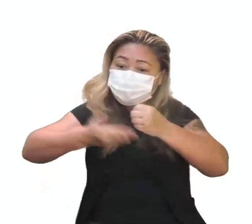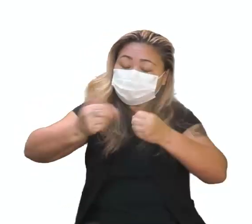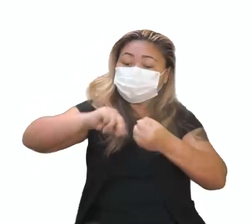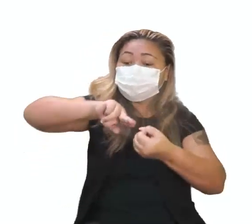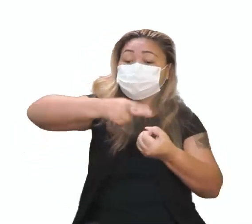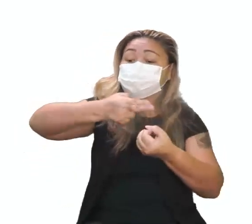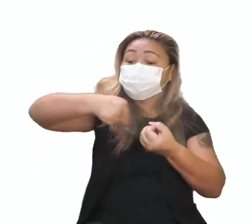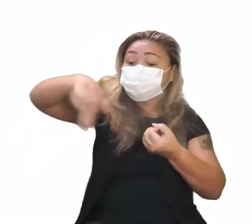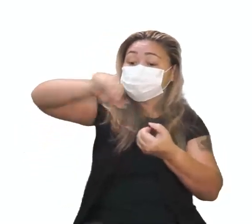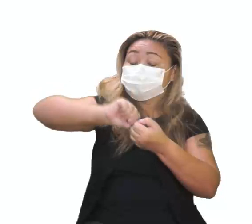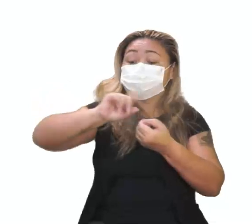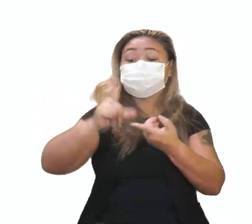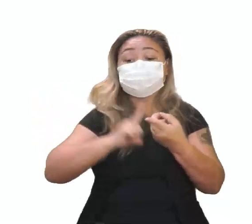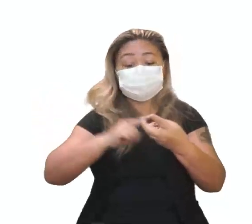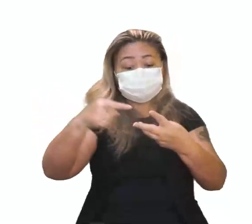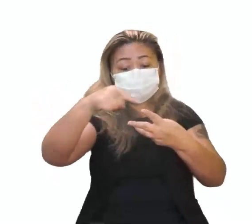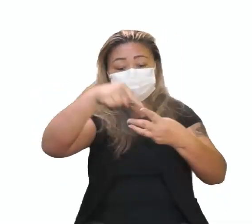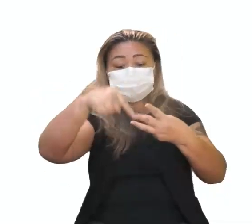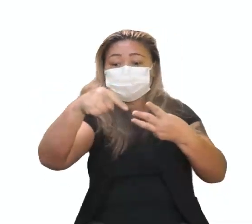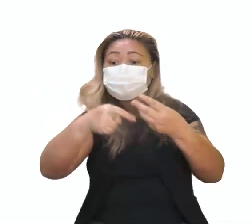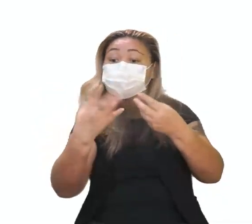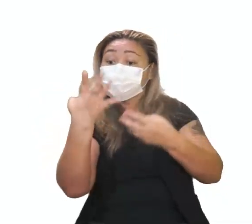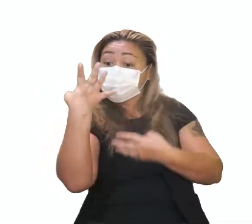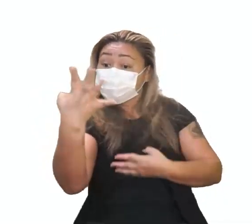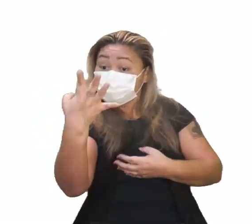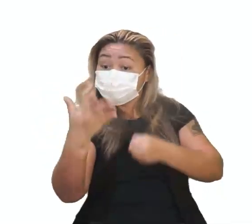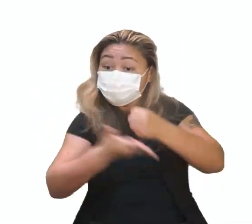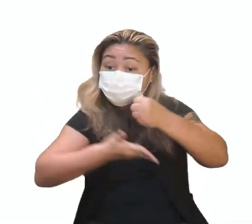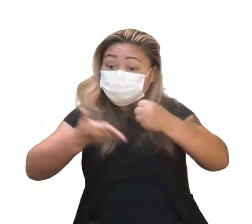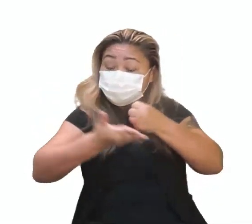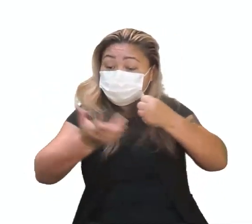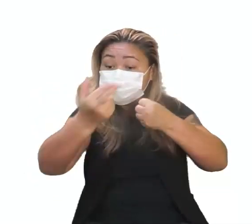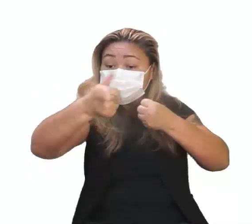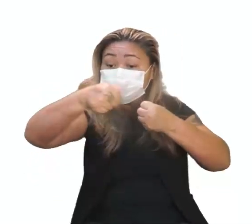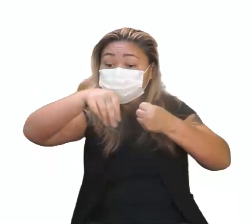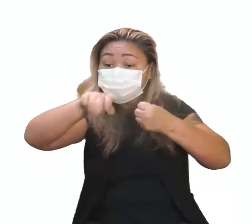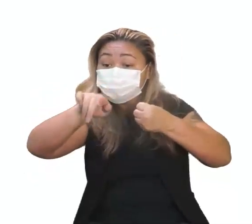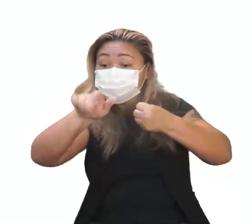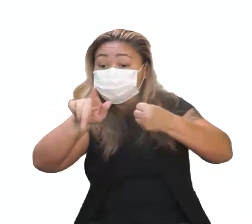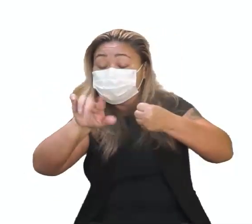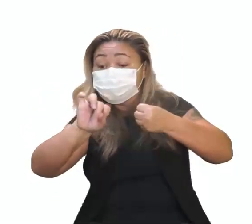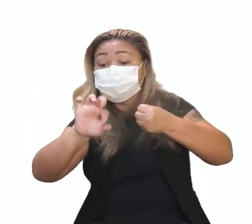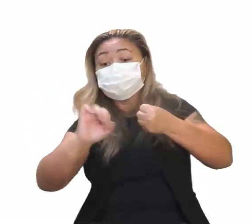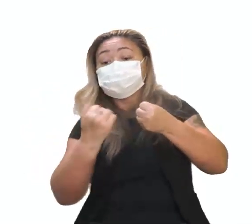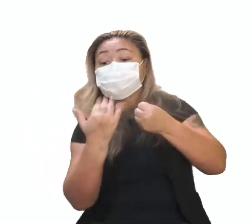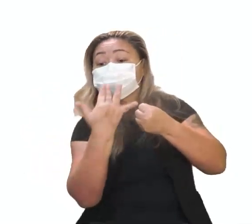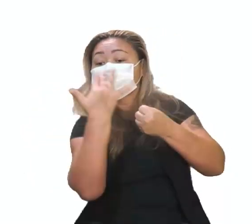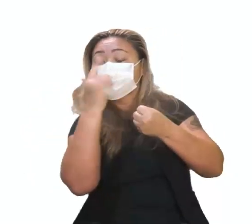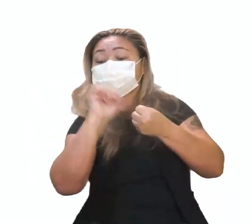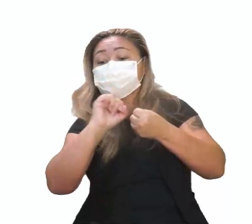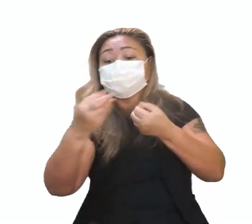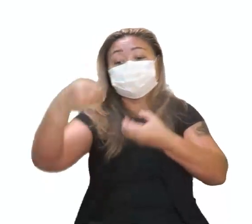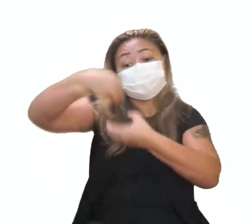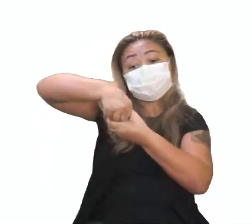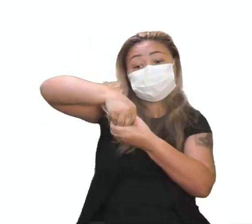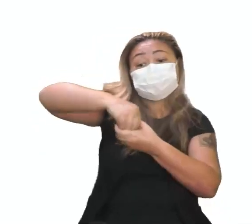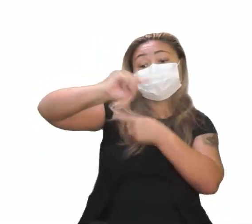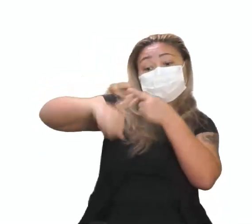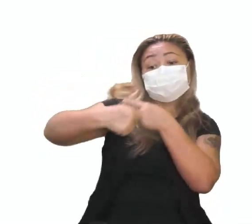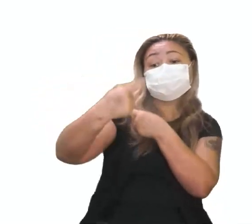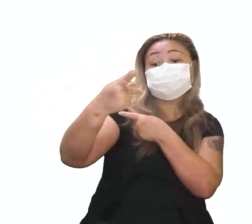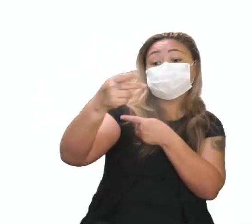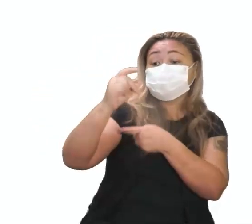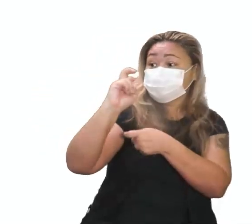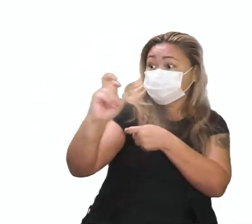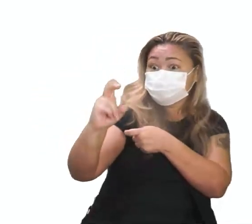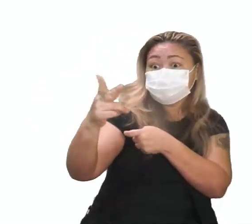nitrogenada, as quatro bases nitrogenadas. E você tem também uma pentose. Nas próximas